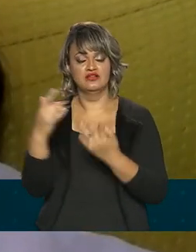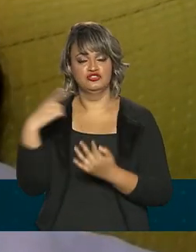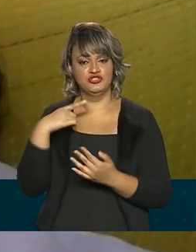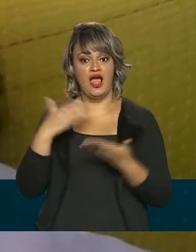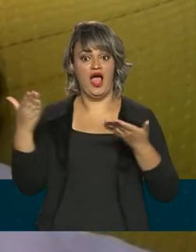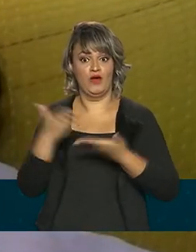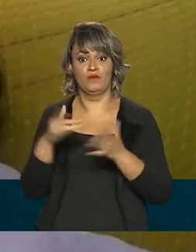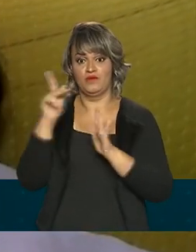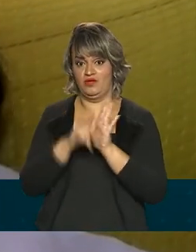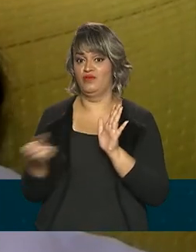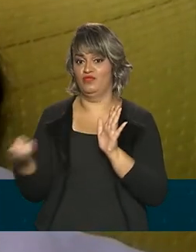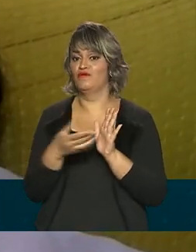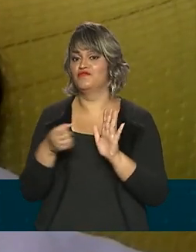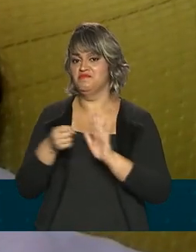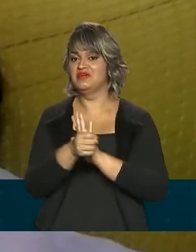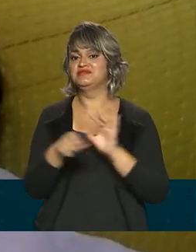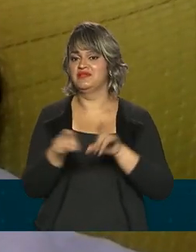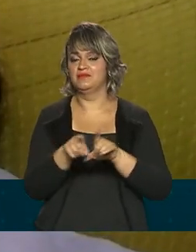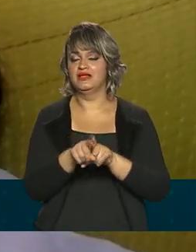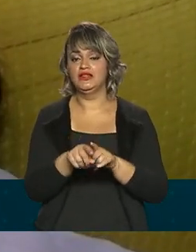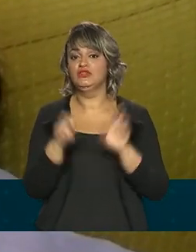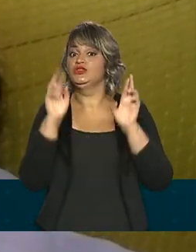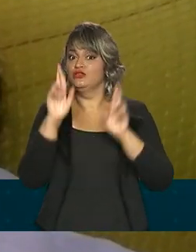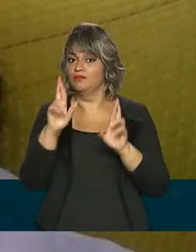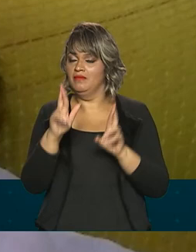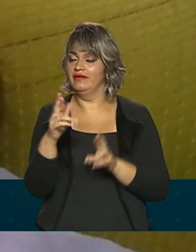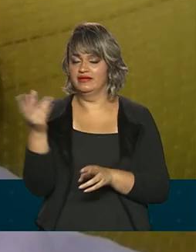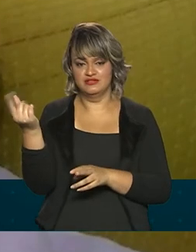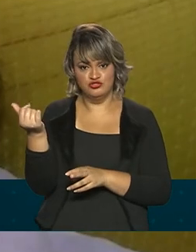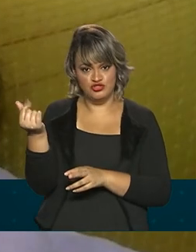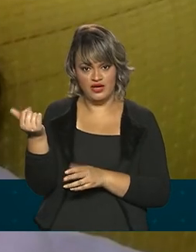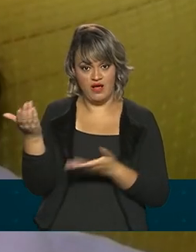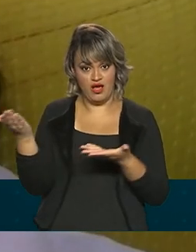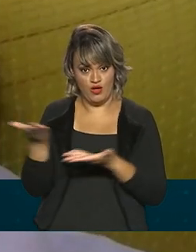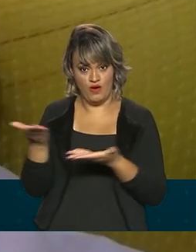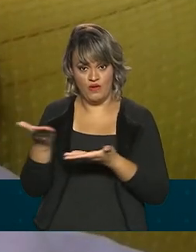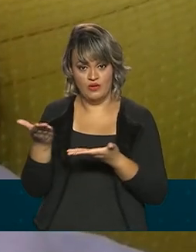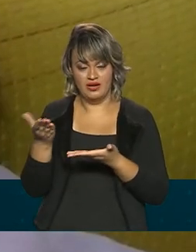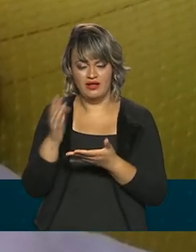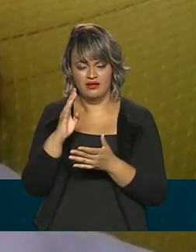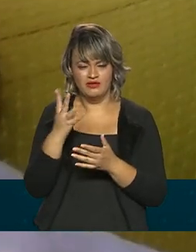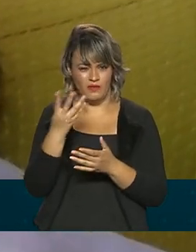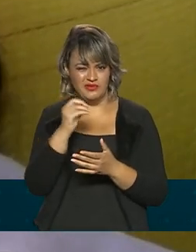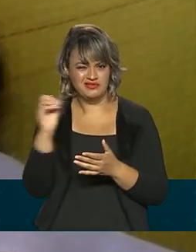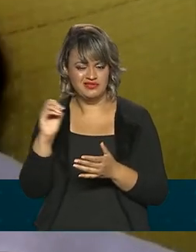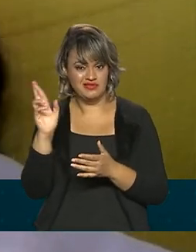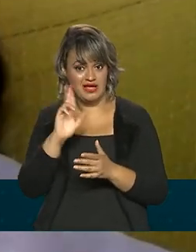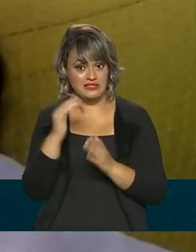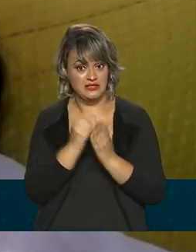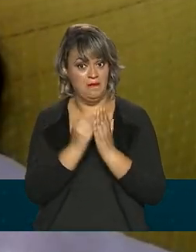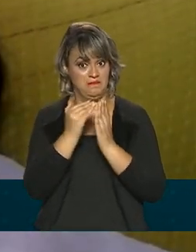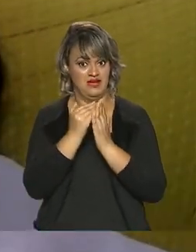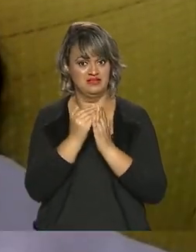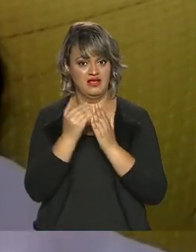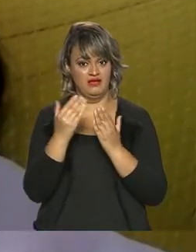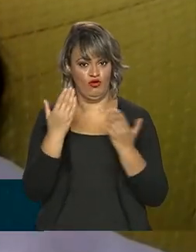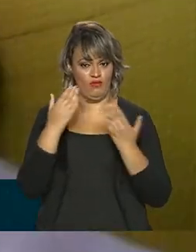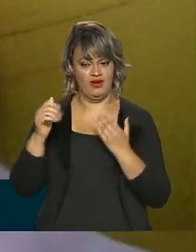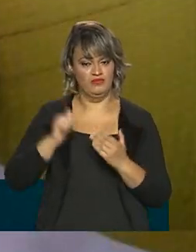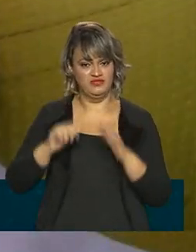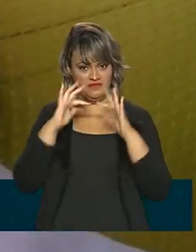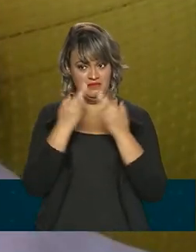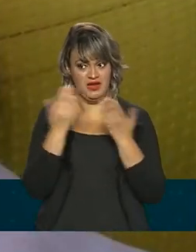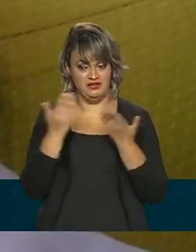receber o Auxílio Brasil. Eu espero que esse dinheiro que vem agora com pouco a mais, que vai vir maior do que o Bolsa